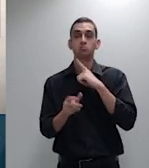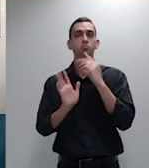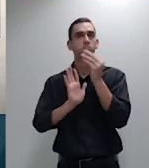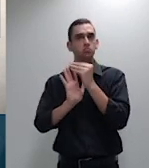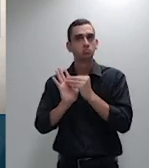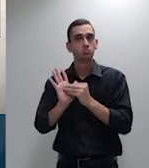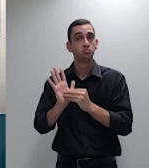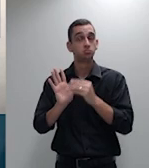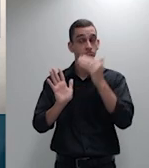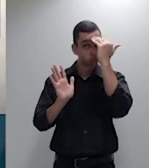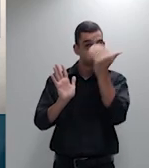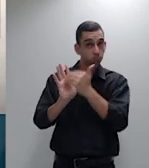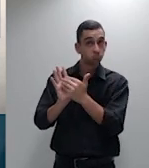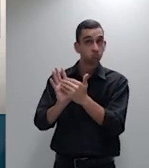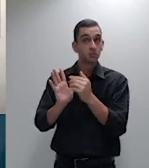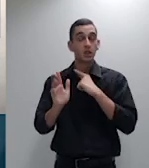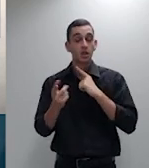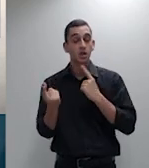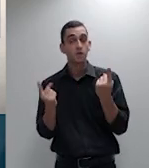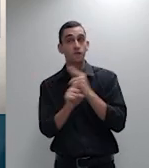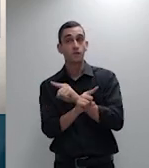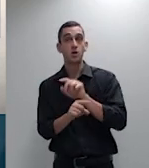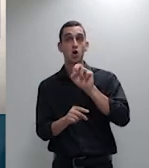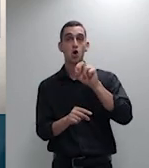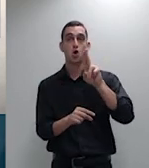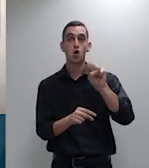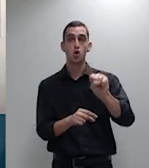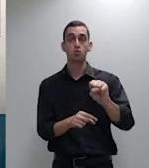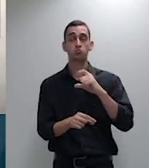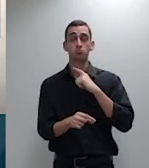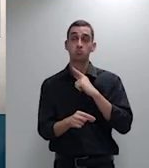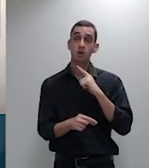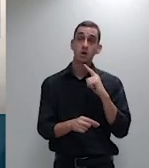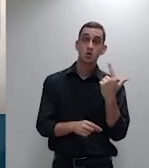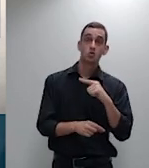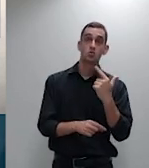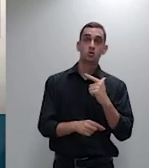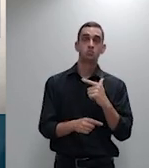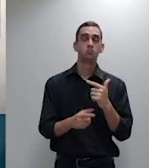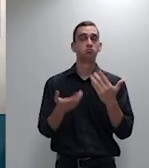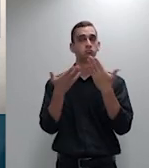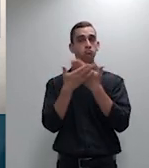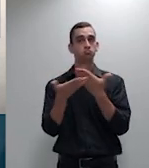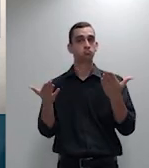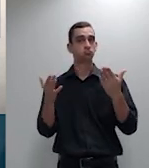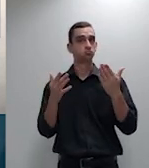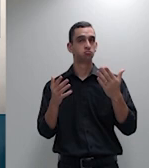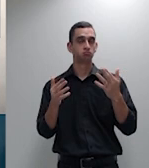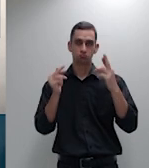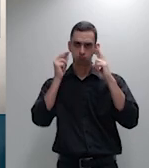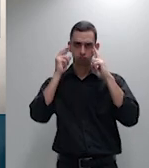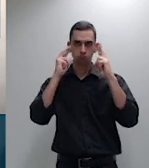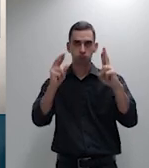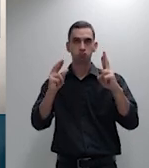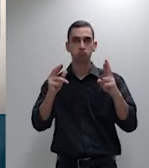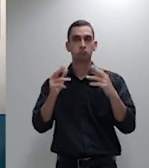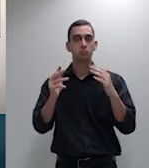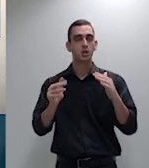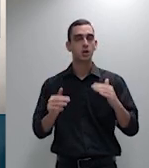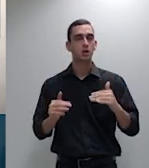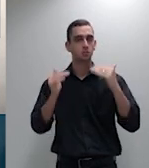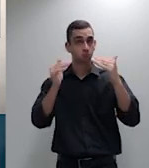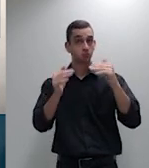inversão do ônus da prova então senhores ministros sem estar defendendo